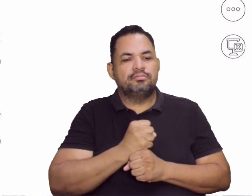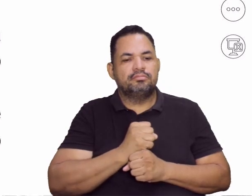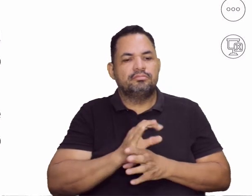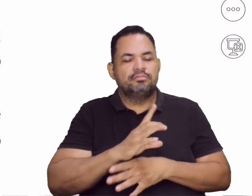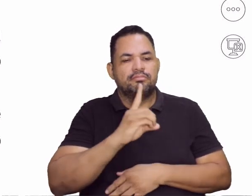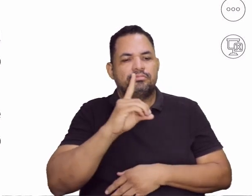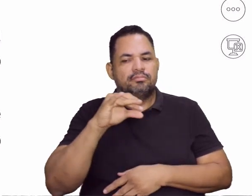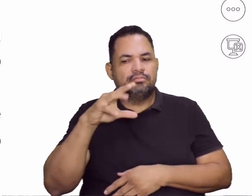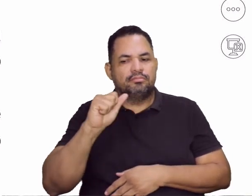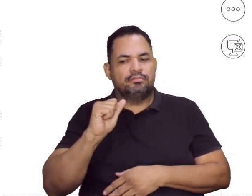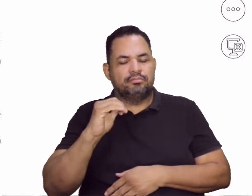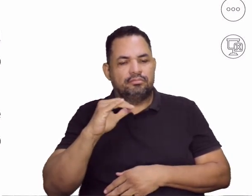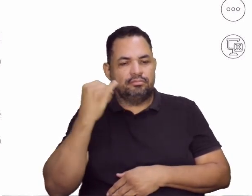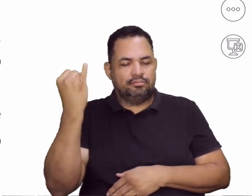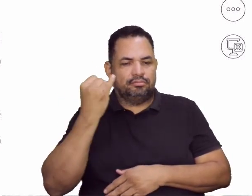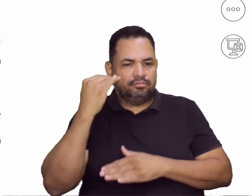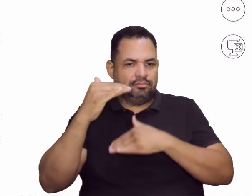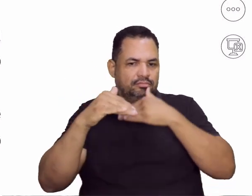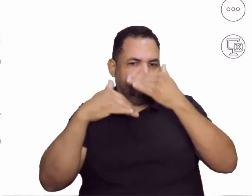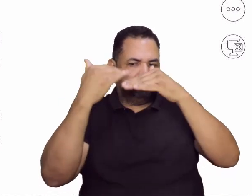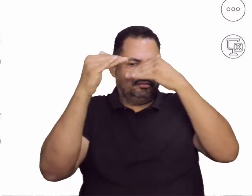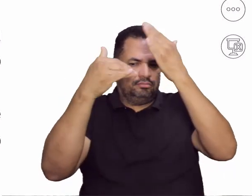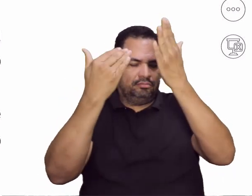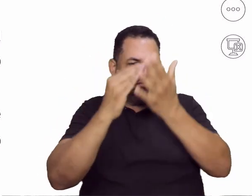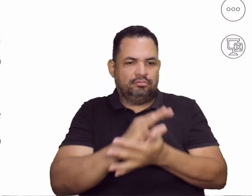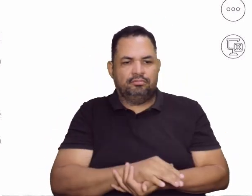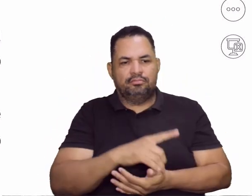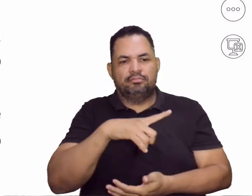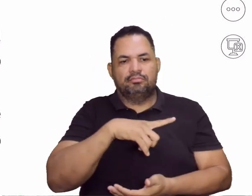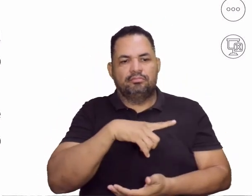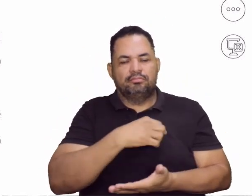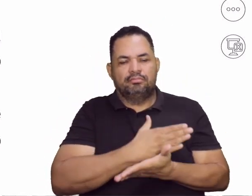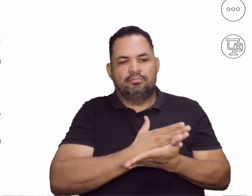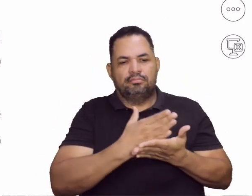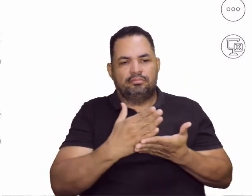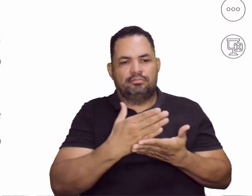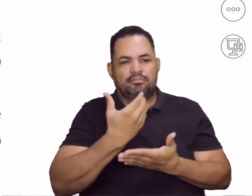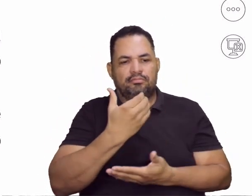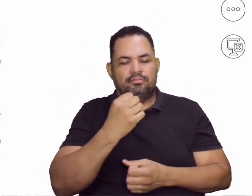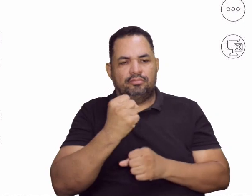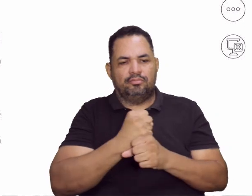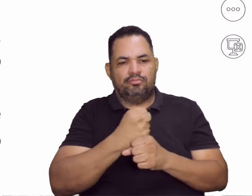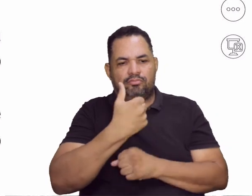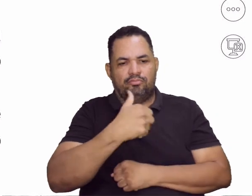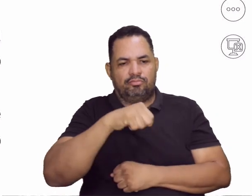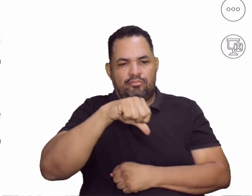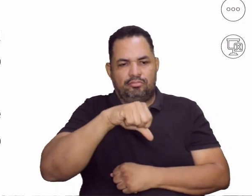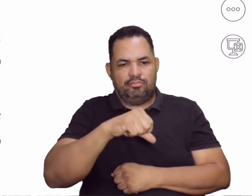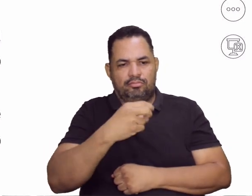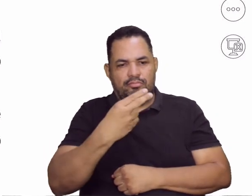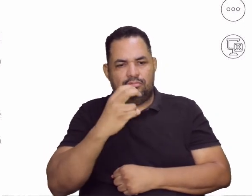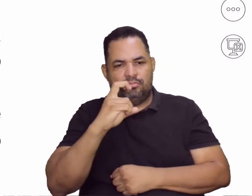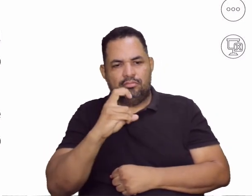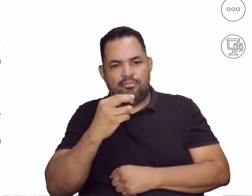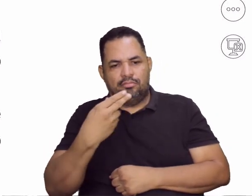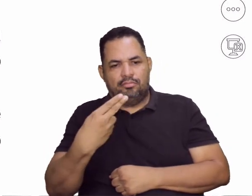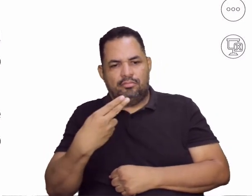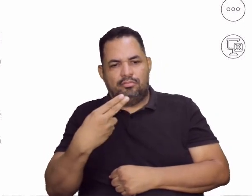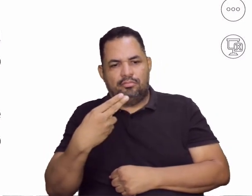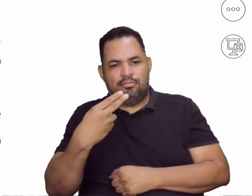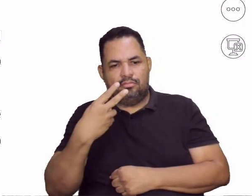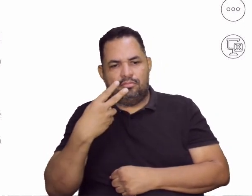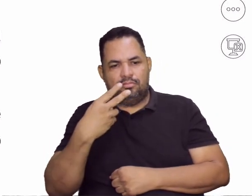essa evolução dos jogos. Então a gente inicia aí em 1952 com o Oxxo, que era um